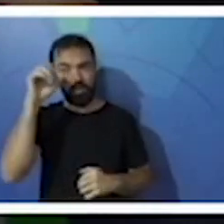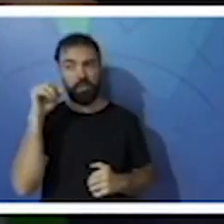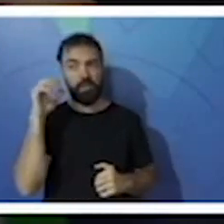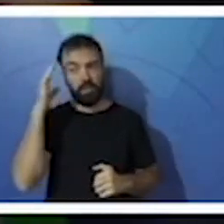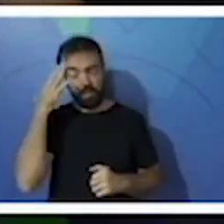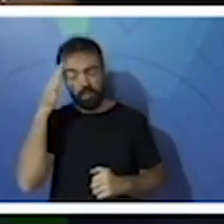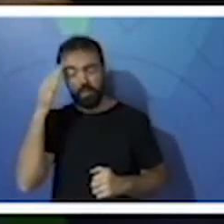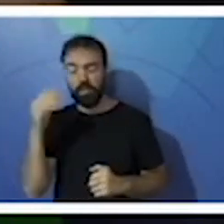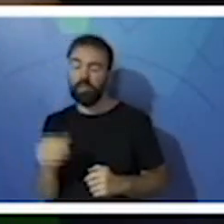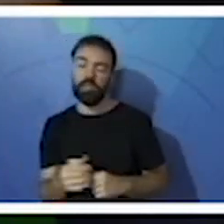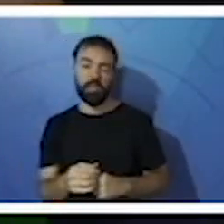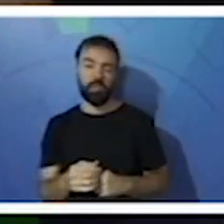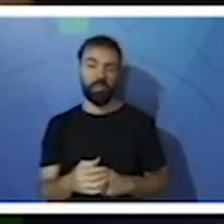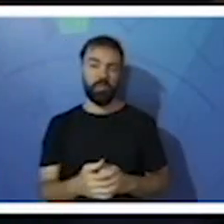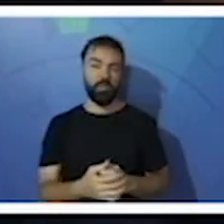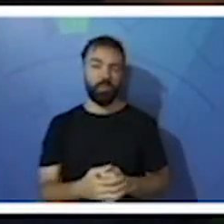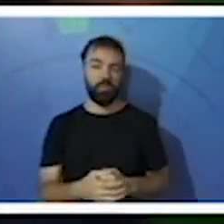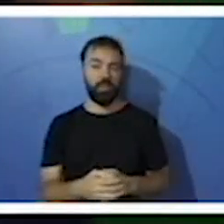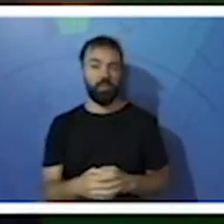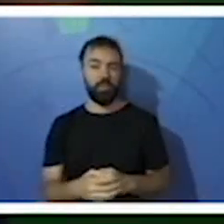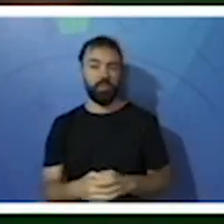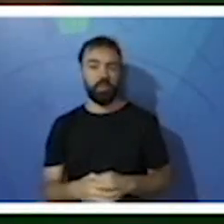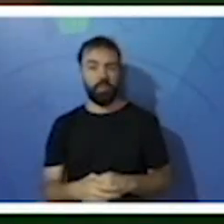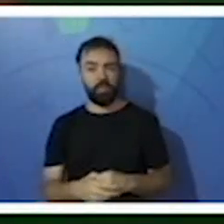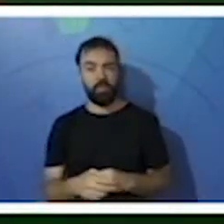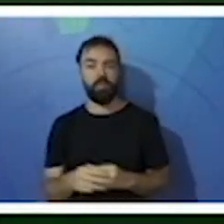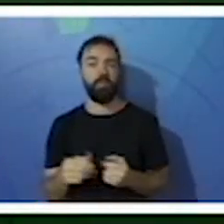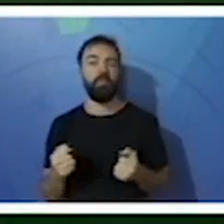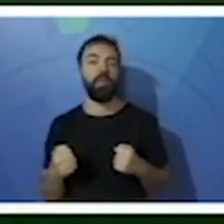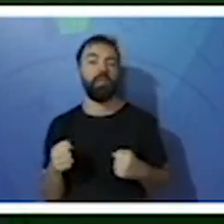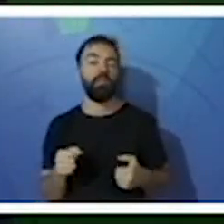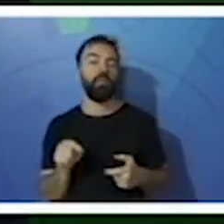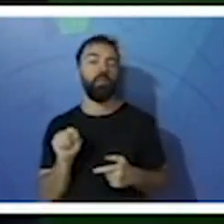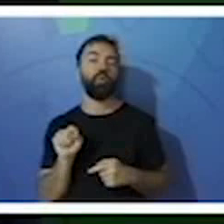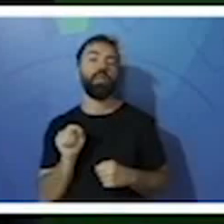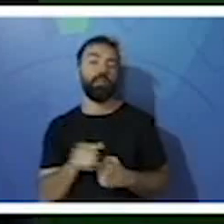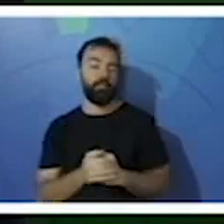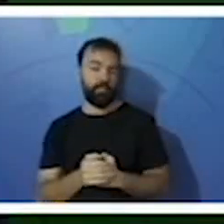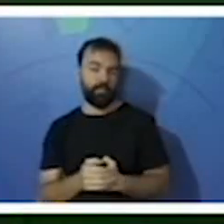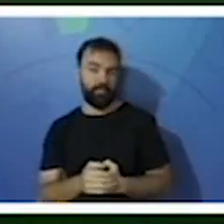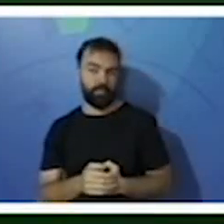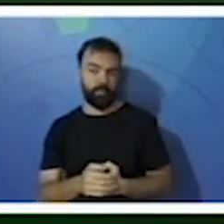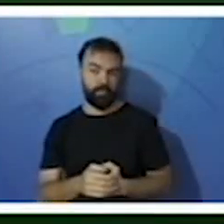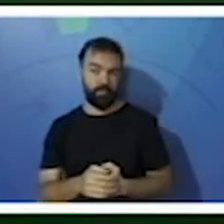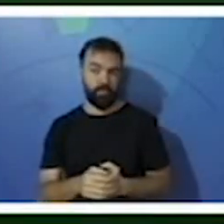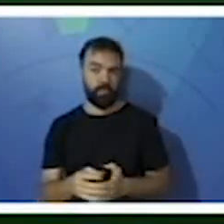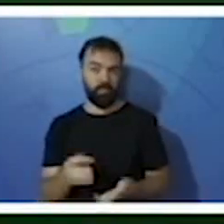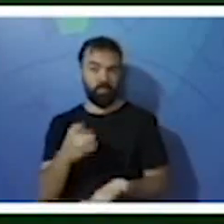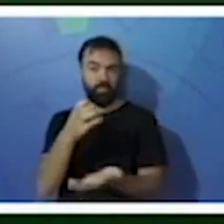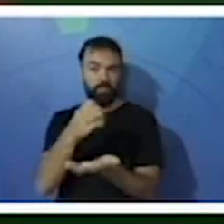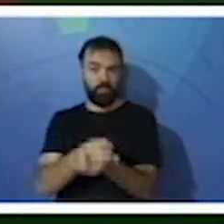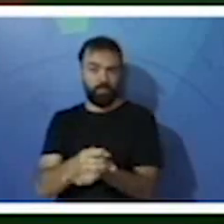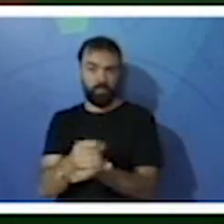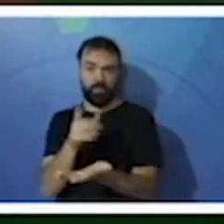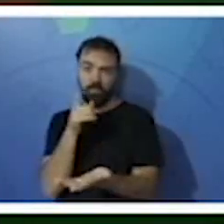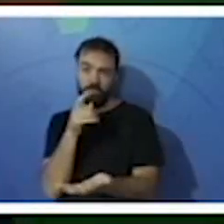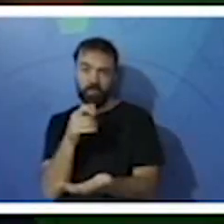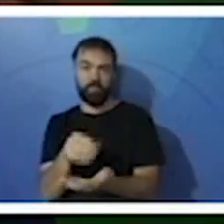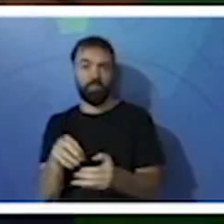processo de filtragem. Quais são os materiais necessários para fazer esse experimento? O copo de água,